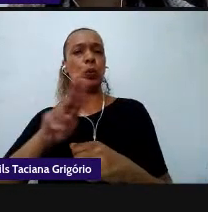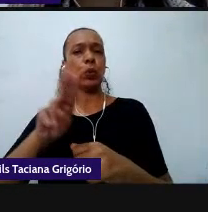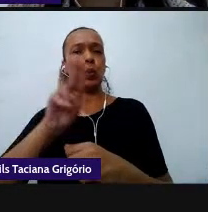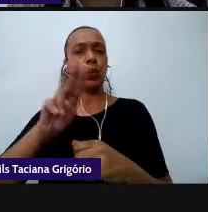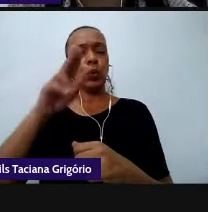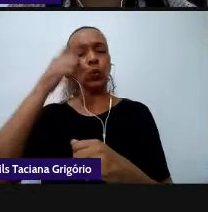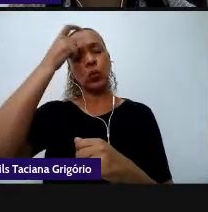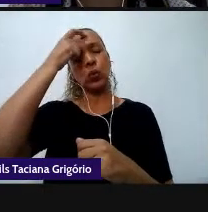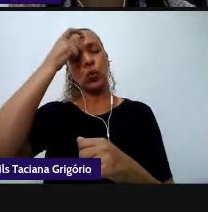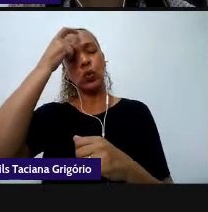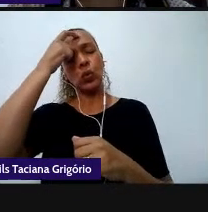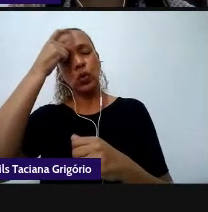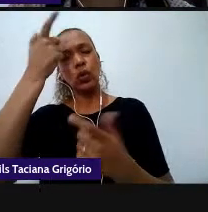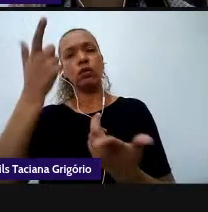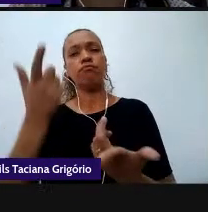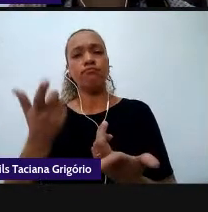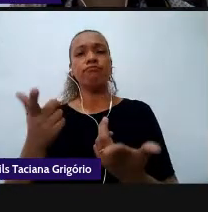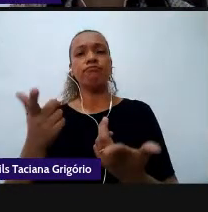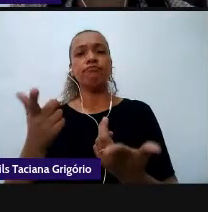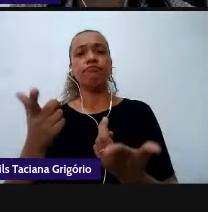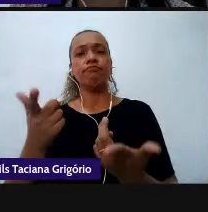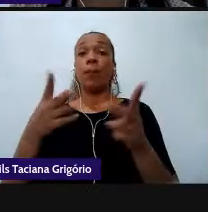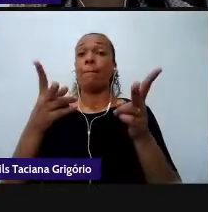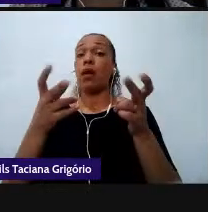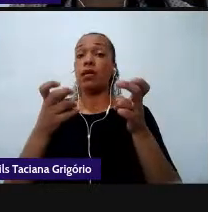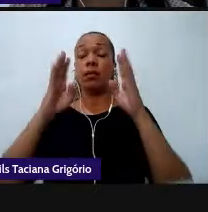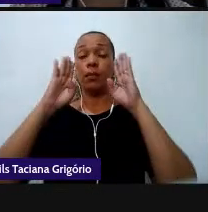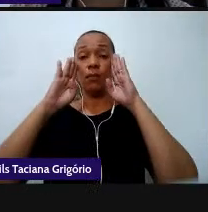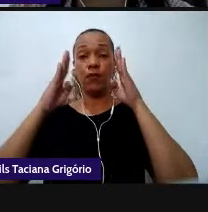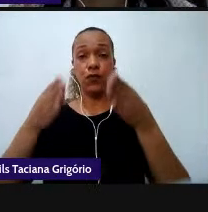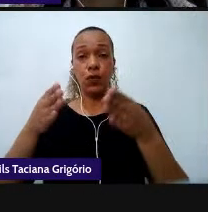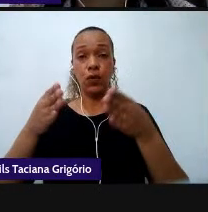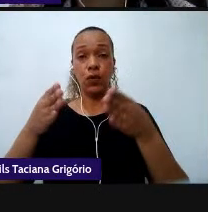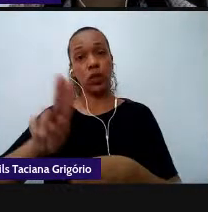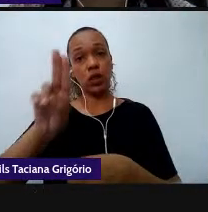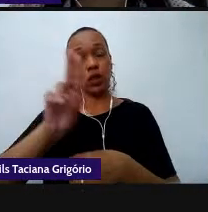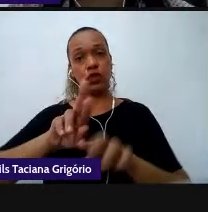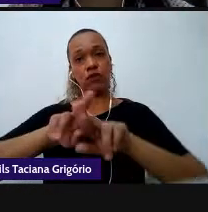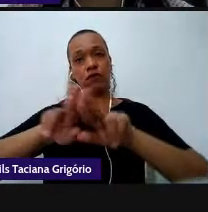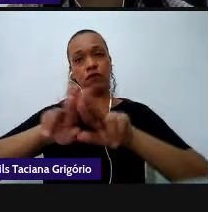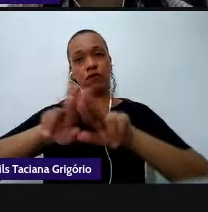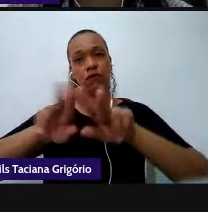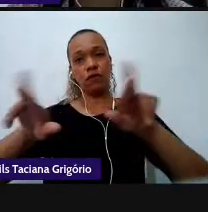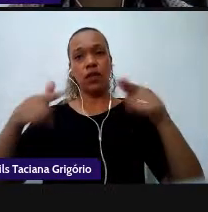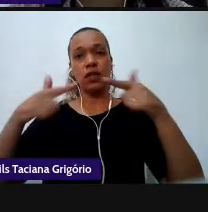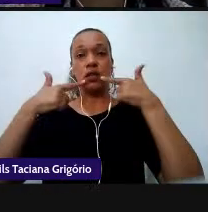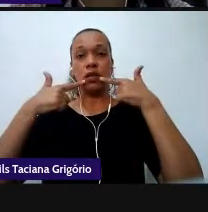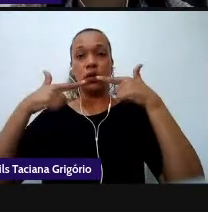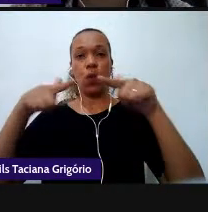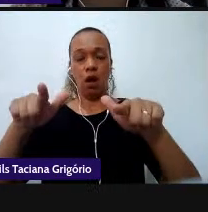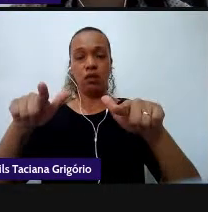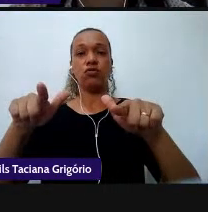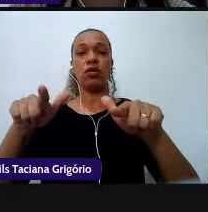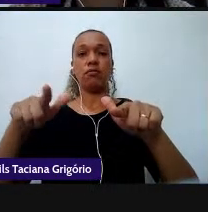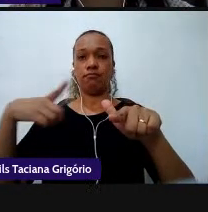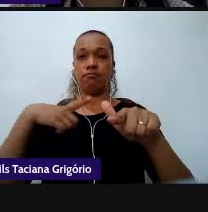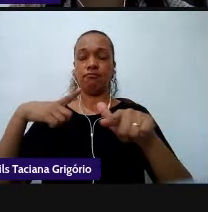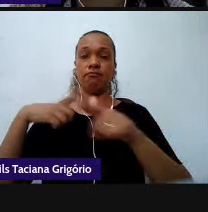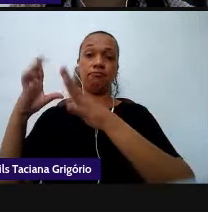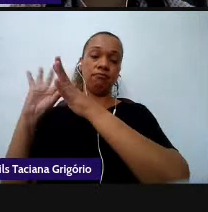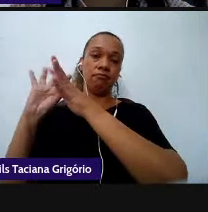aqui percebe-se um foco na utilização das diferentes linguagens com observância a esses contextos sociais